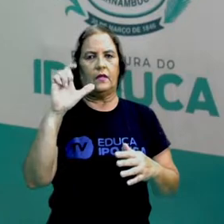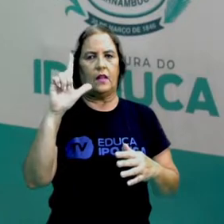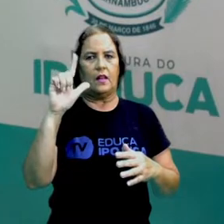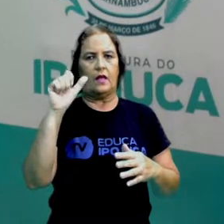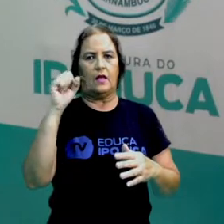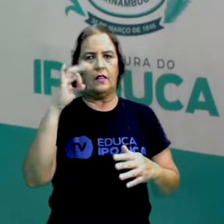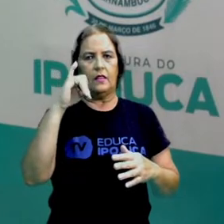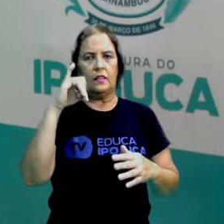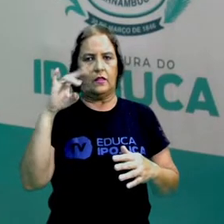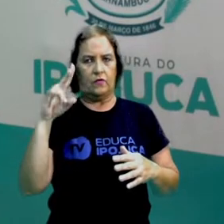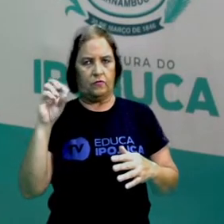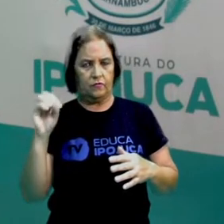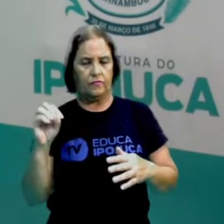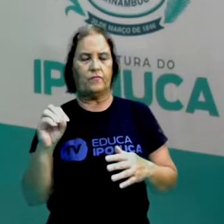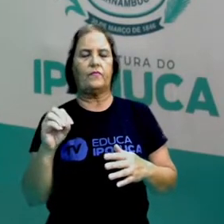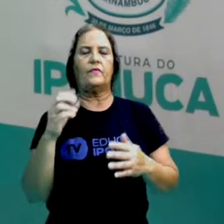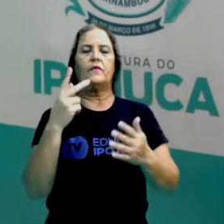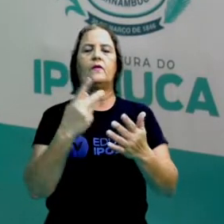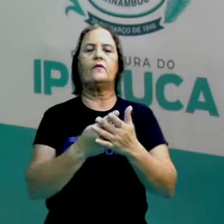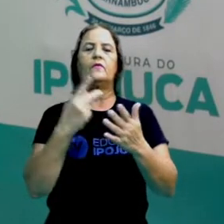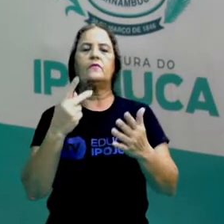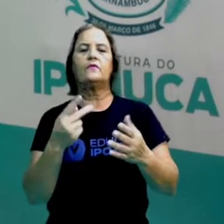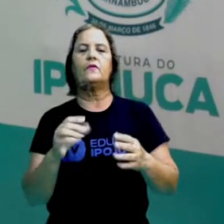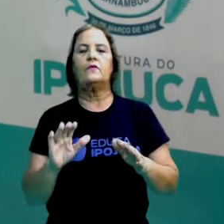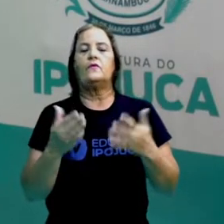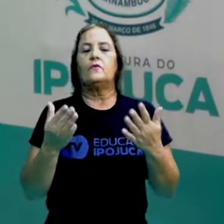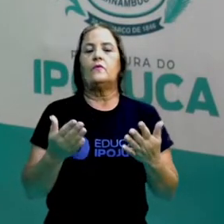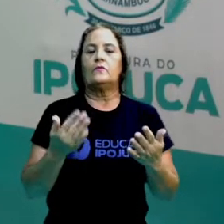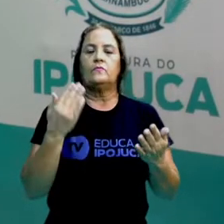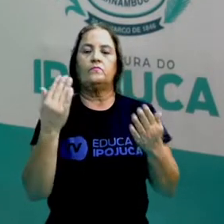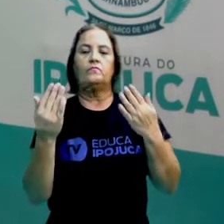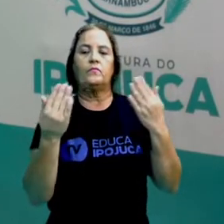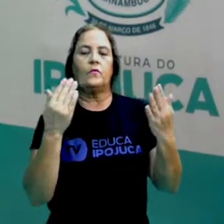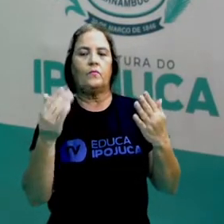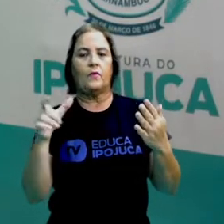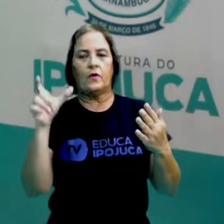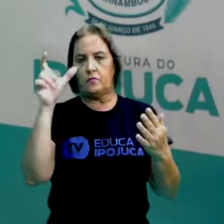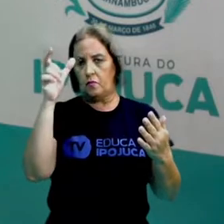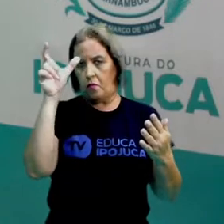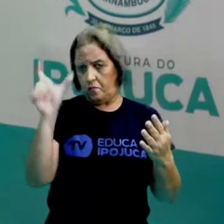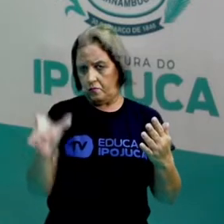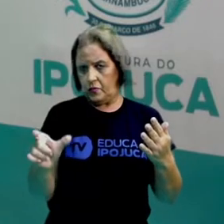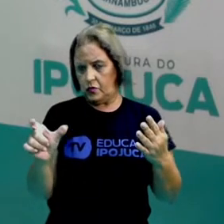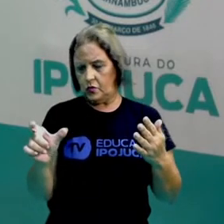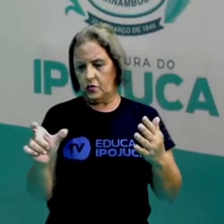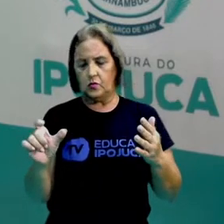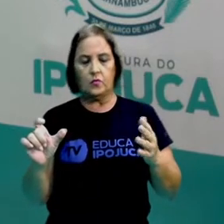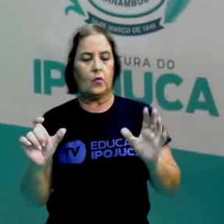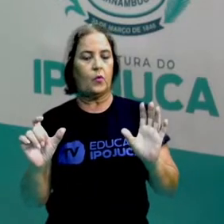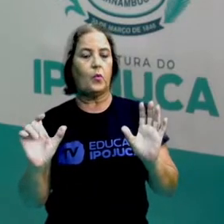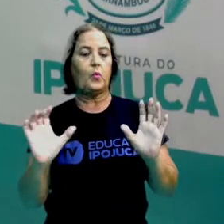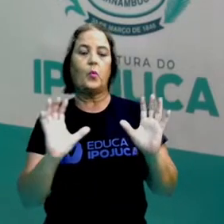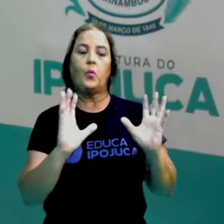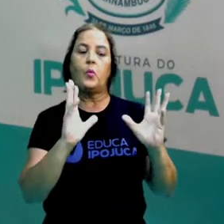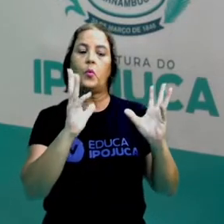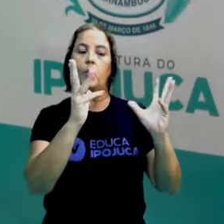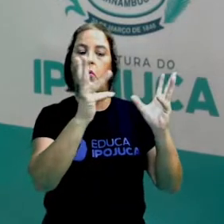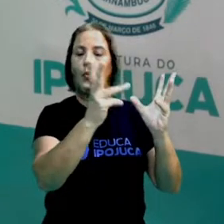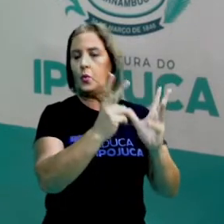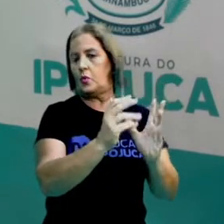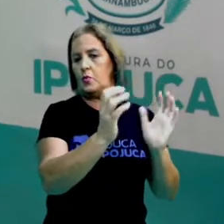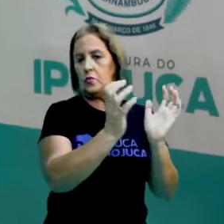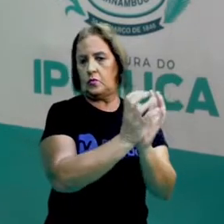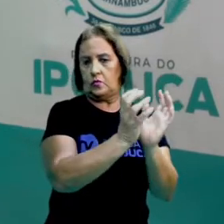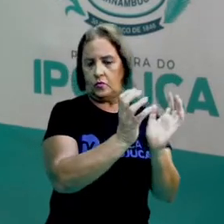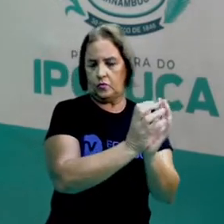superlativo, ele acontece quando eu comparo uma pessoa com todo um grupo e ele é ou o melhor